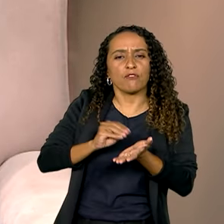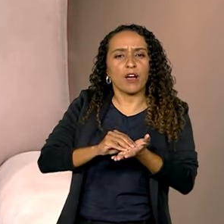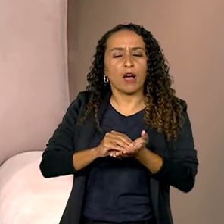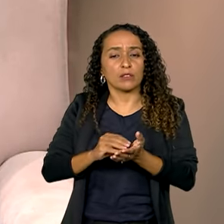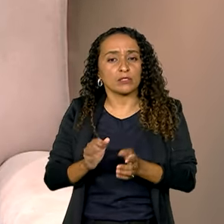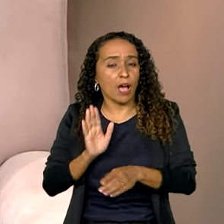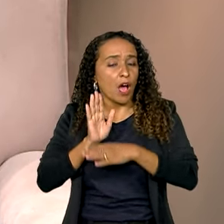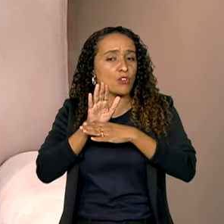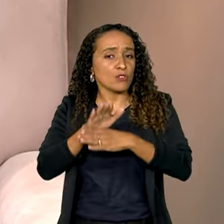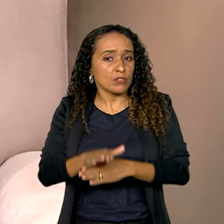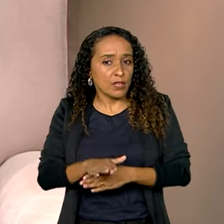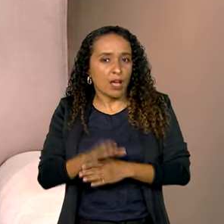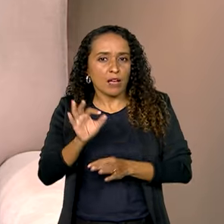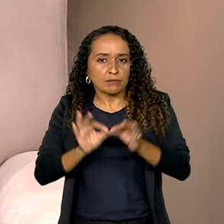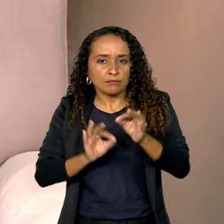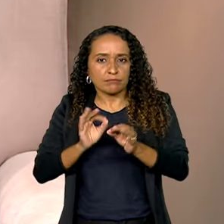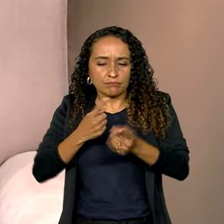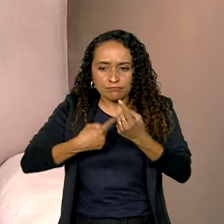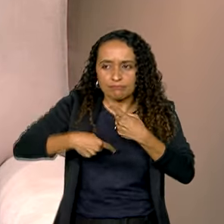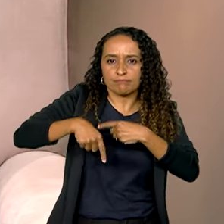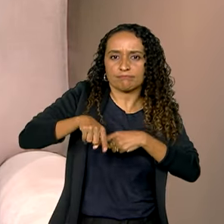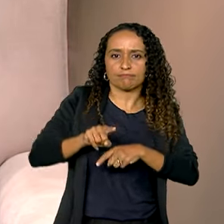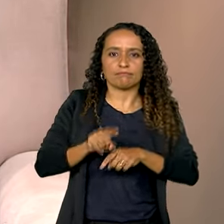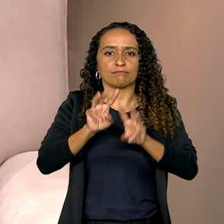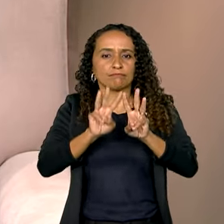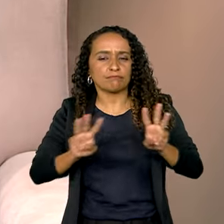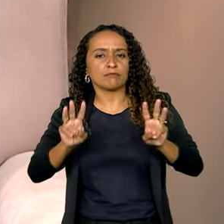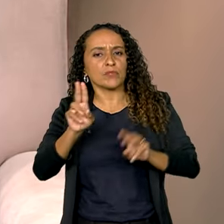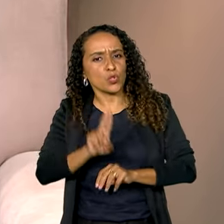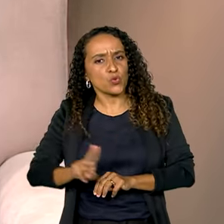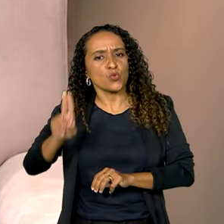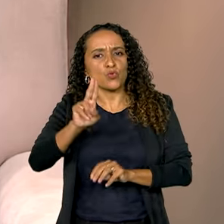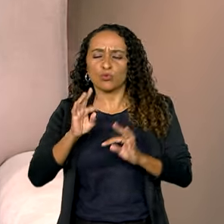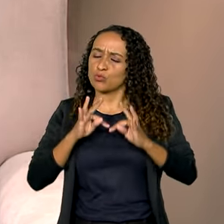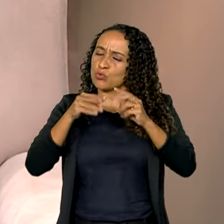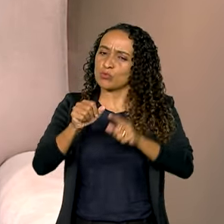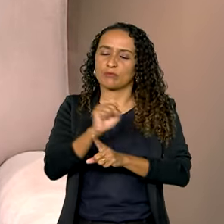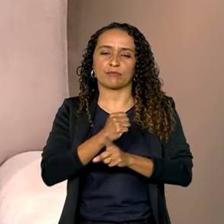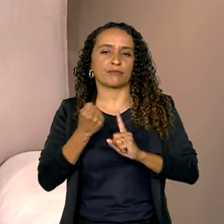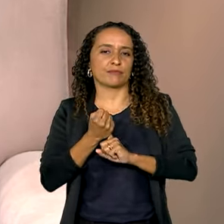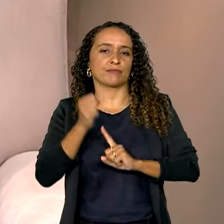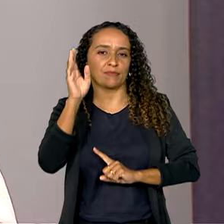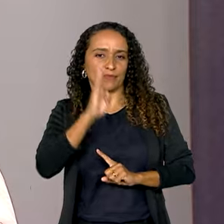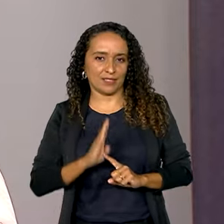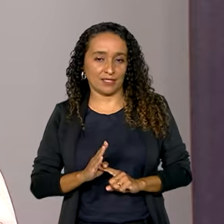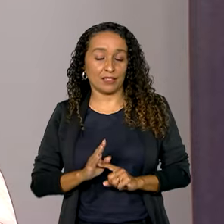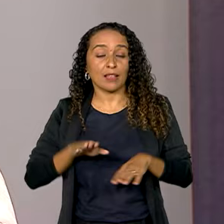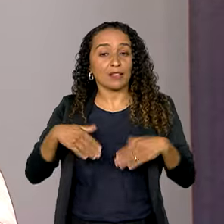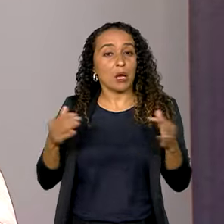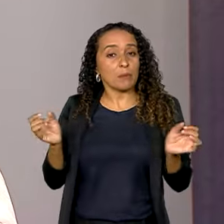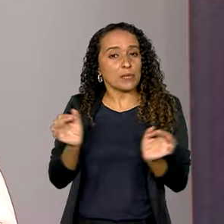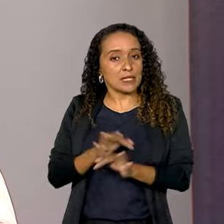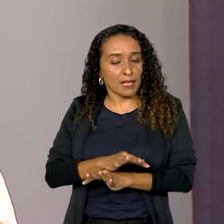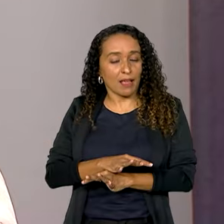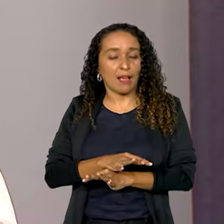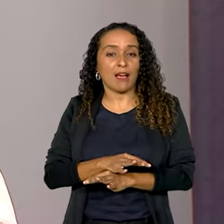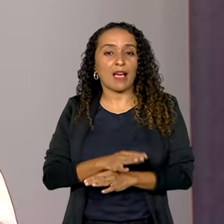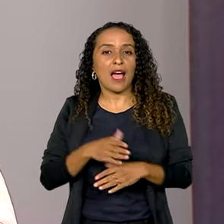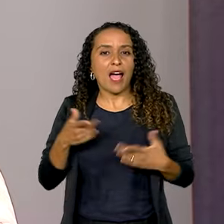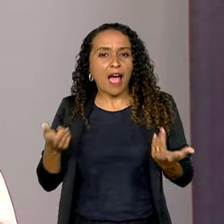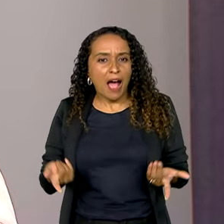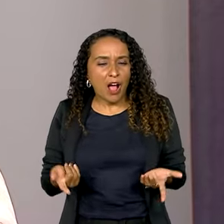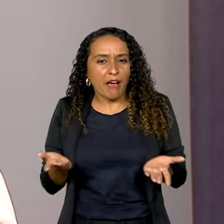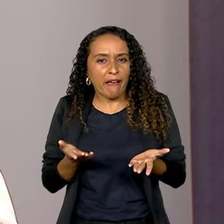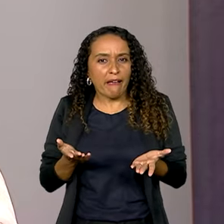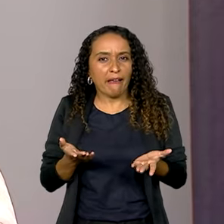aperfeiçoar essa plataforma para que ela possa ser, de fato, útil a toda a sociedade brasileira. Para a gente encerrar, essa é uma tendência do